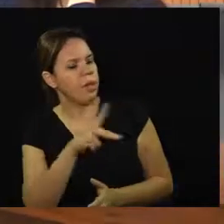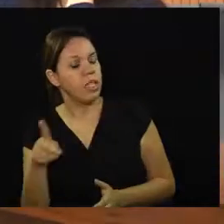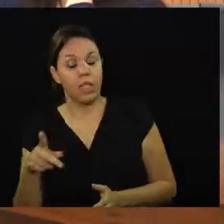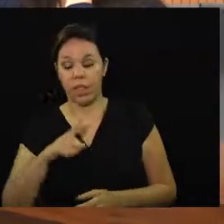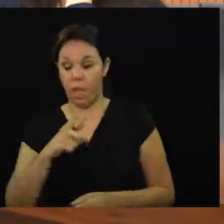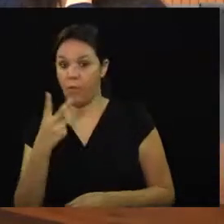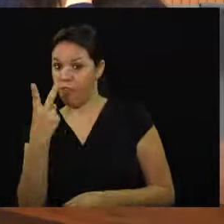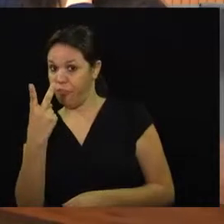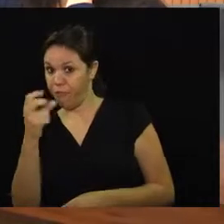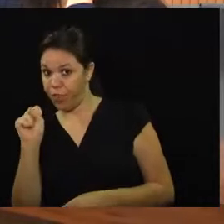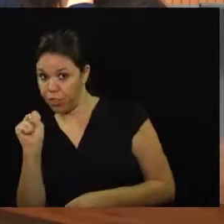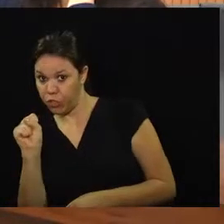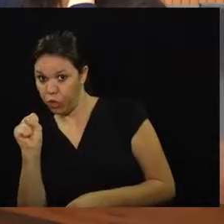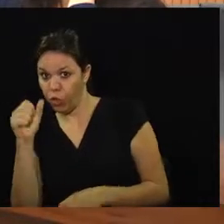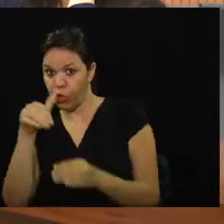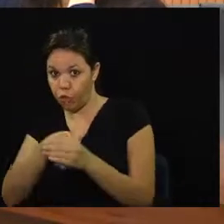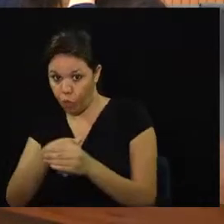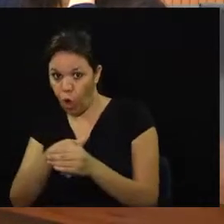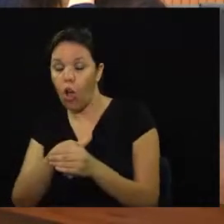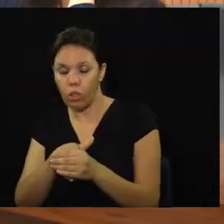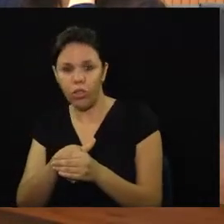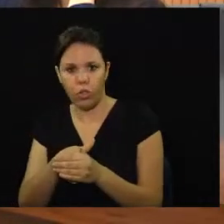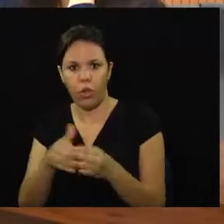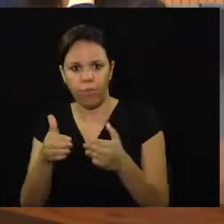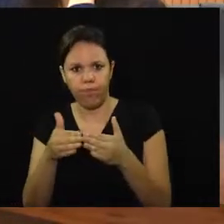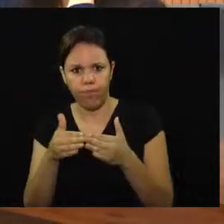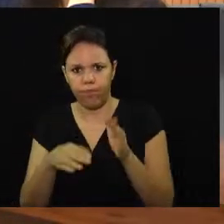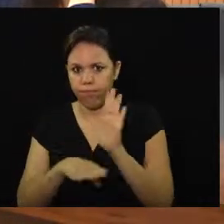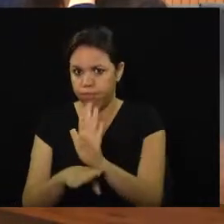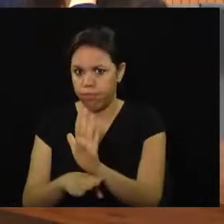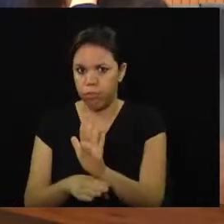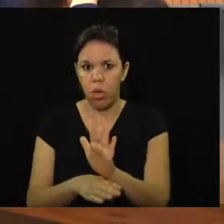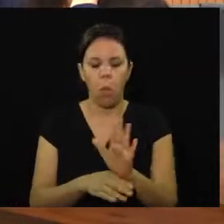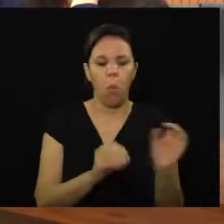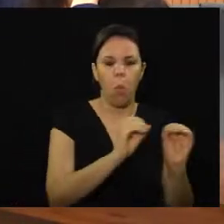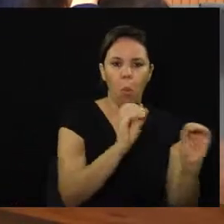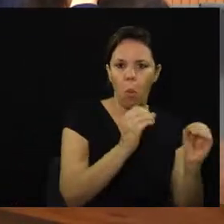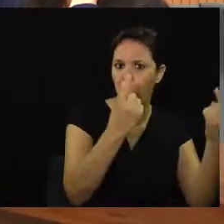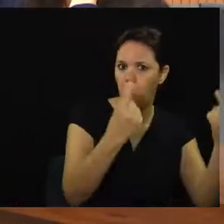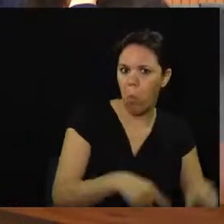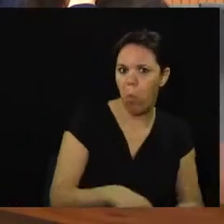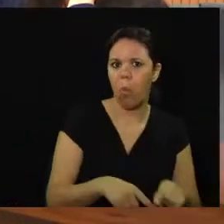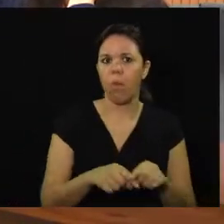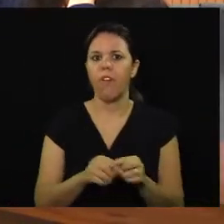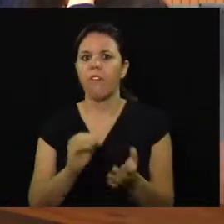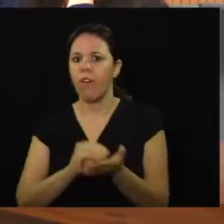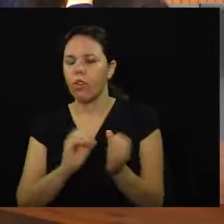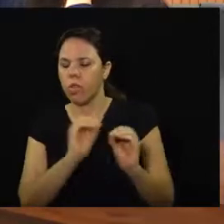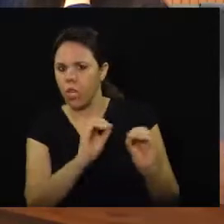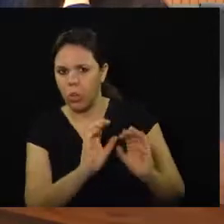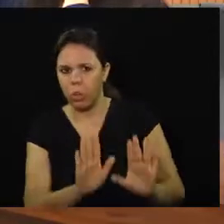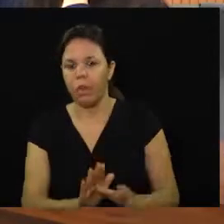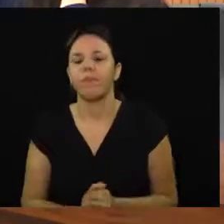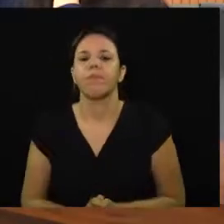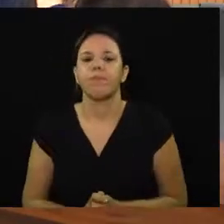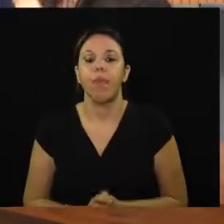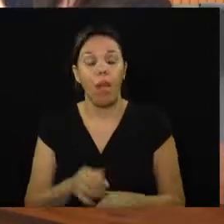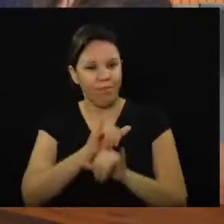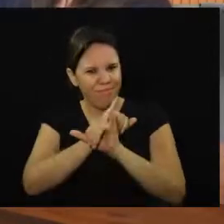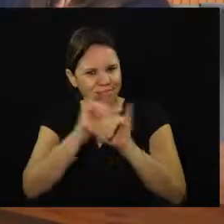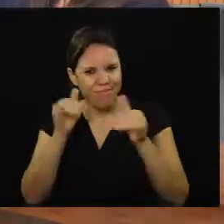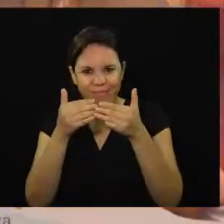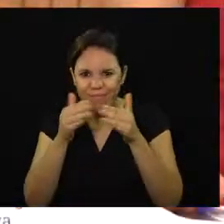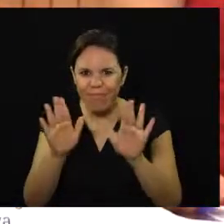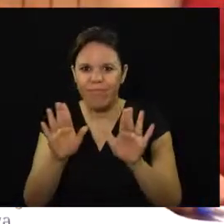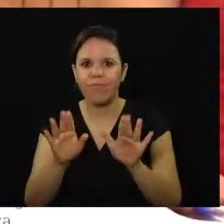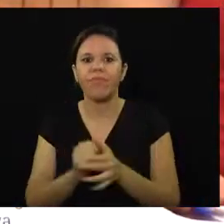votos a favor da moção. Contrários nenhum, abstenções nenhuma. Eu declaro a